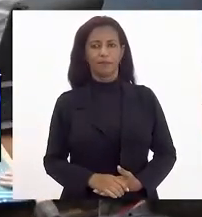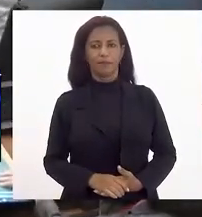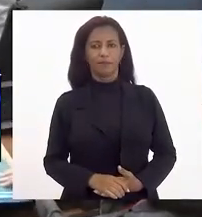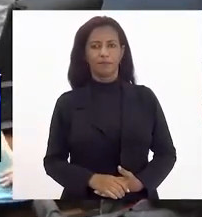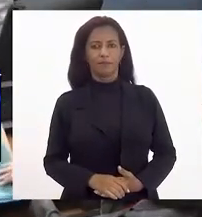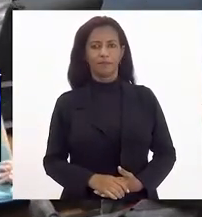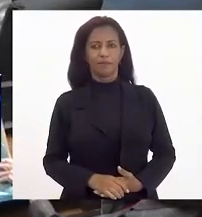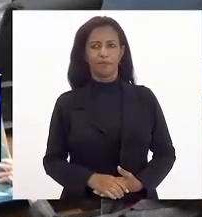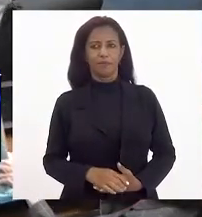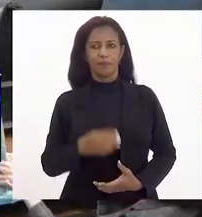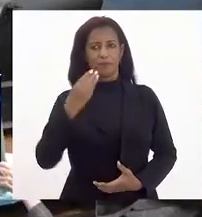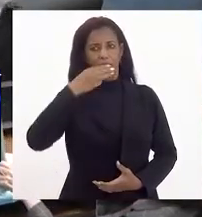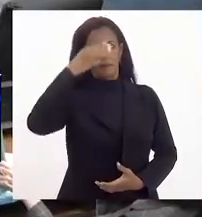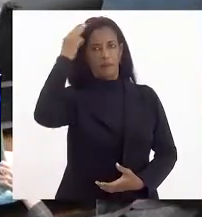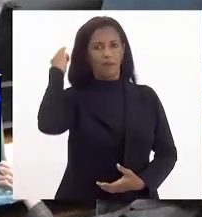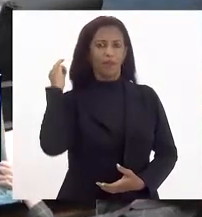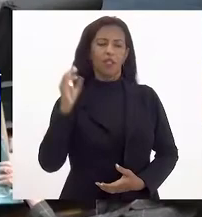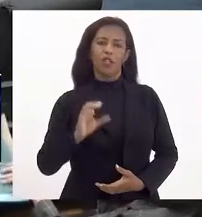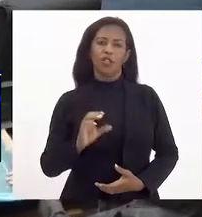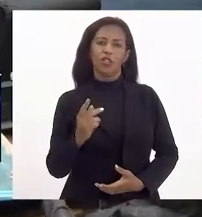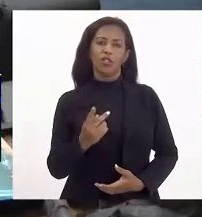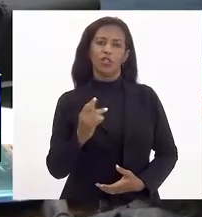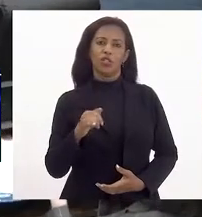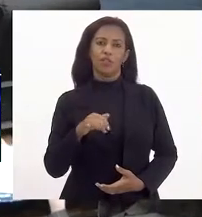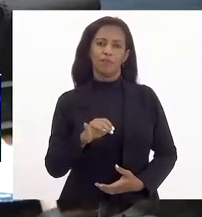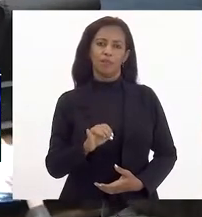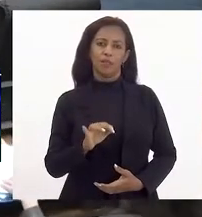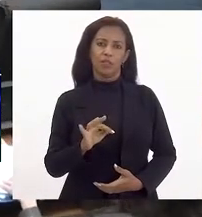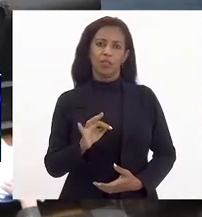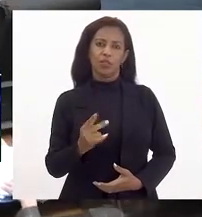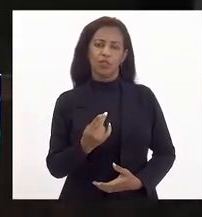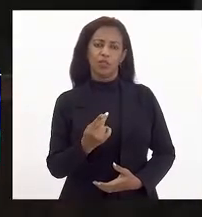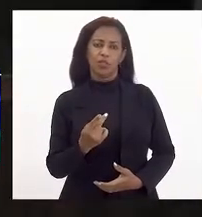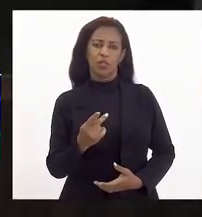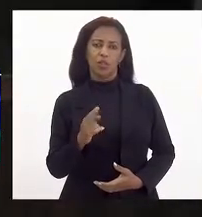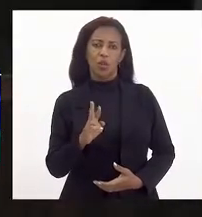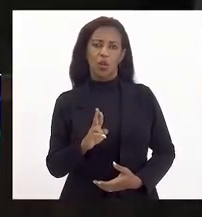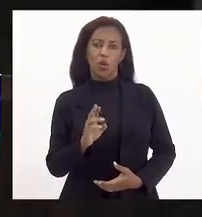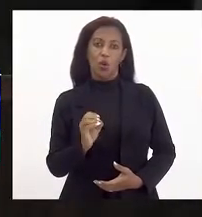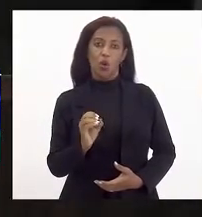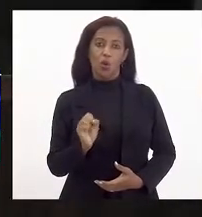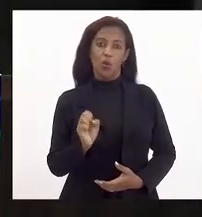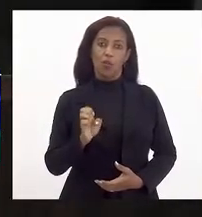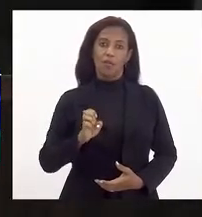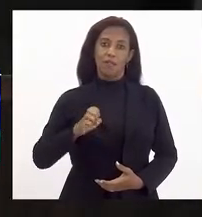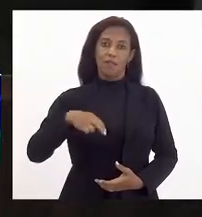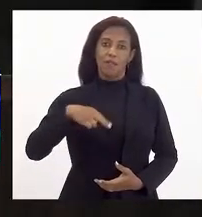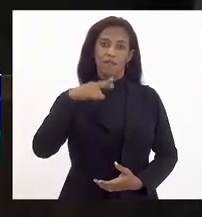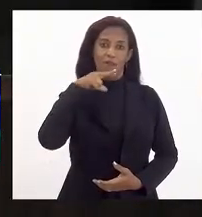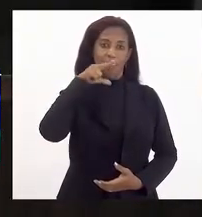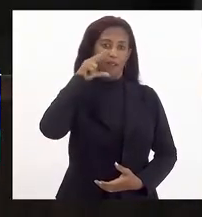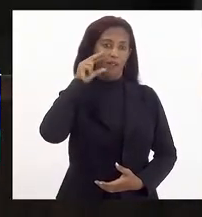Deputado Márcio. Deputado Schmidt. Deputado Rosenberg Reis.